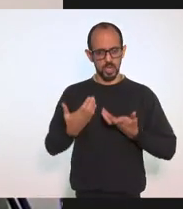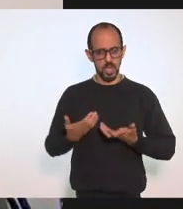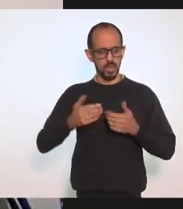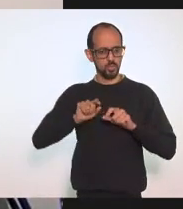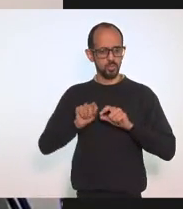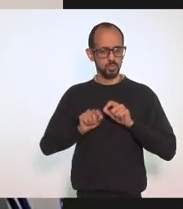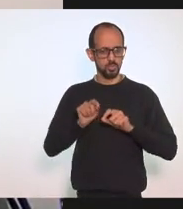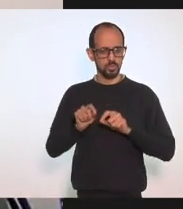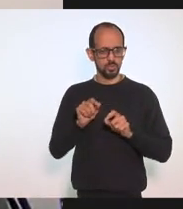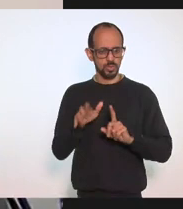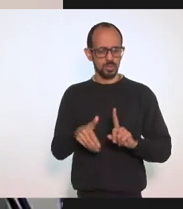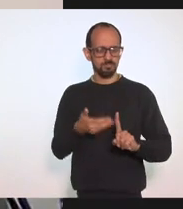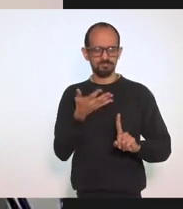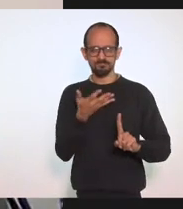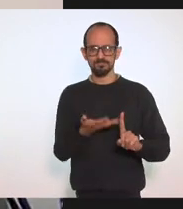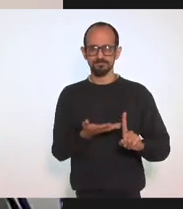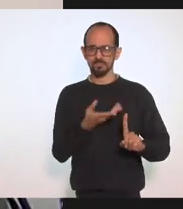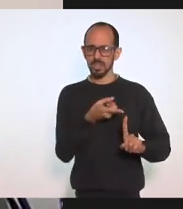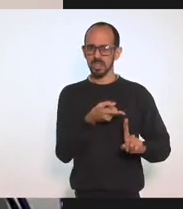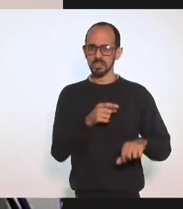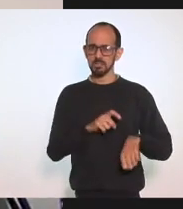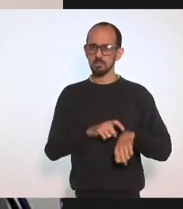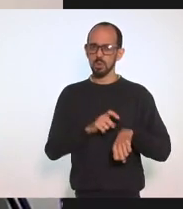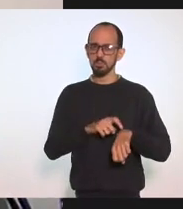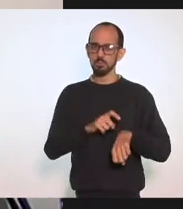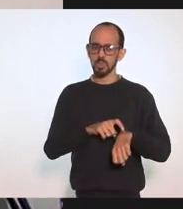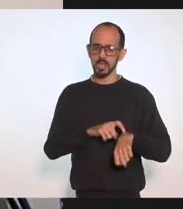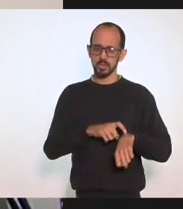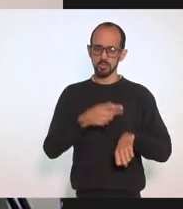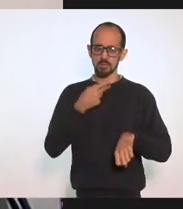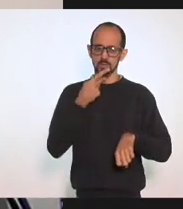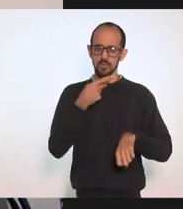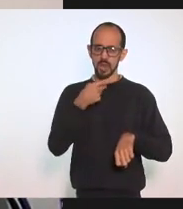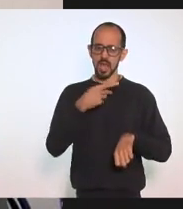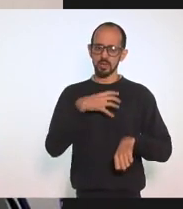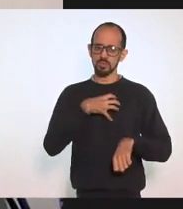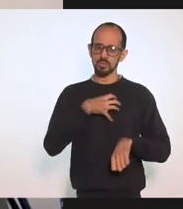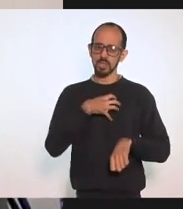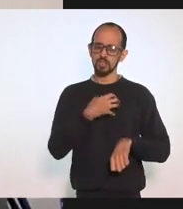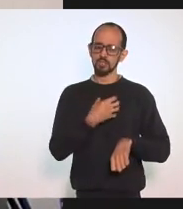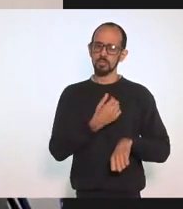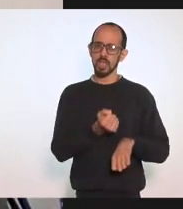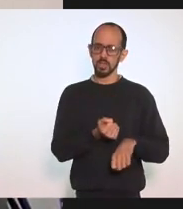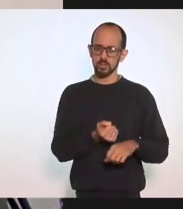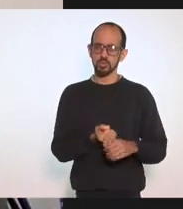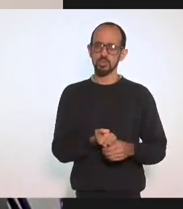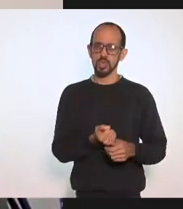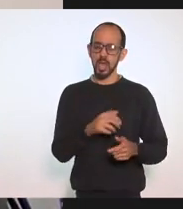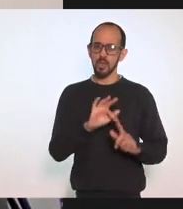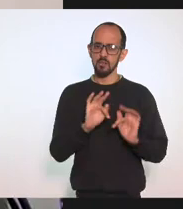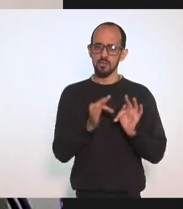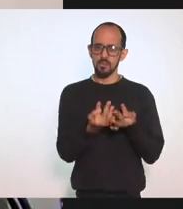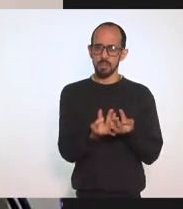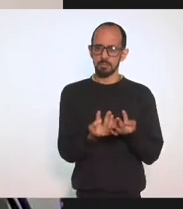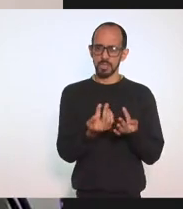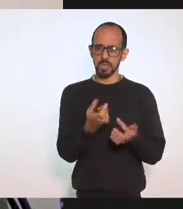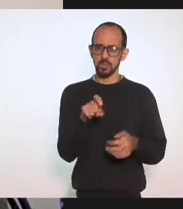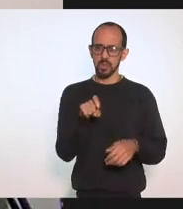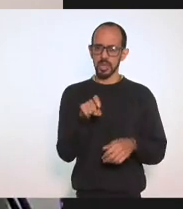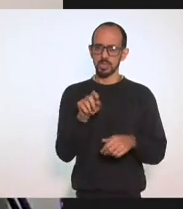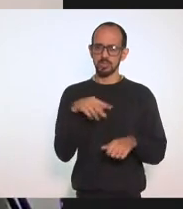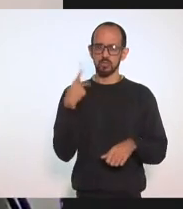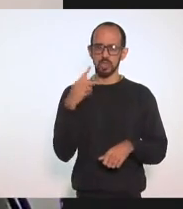Esse momento Para externar Meus sinceros Sentimentos A família Do ex-vereador